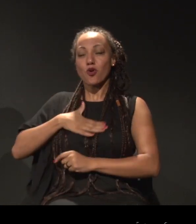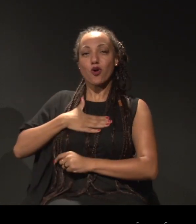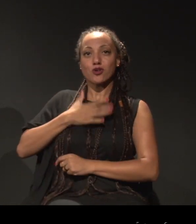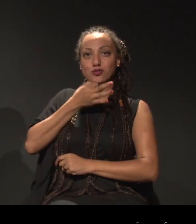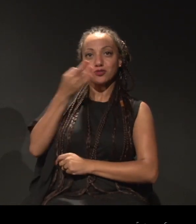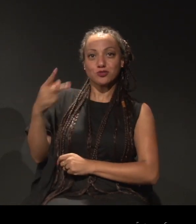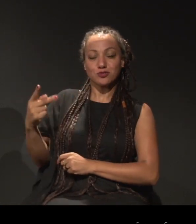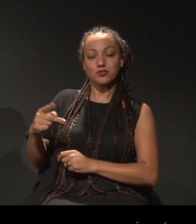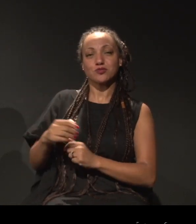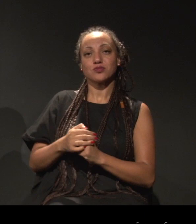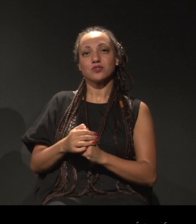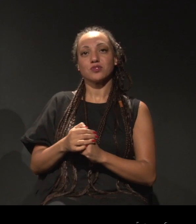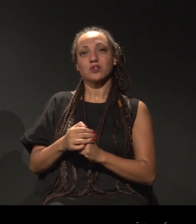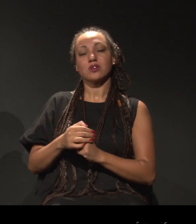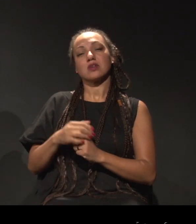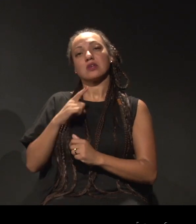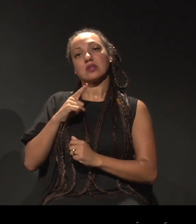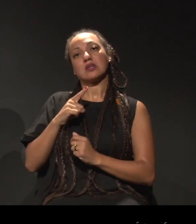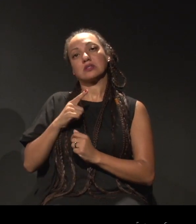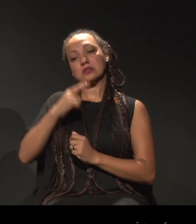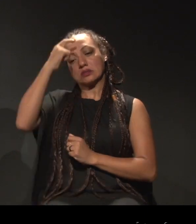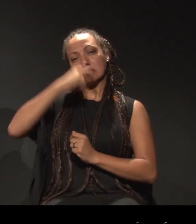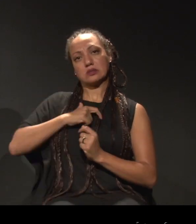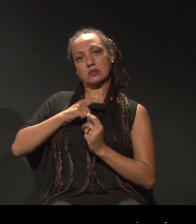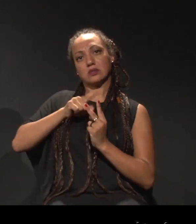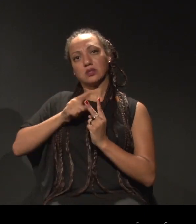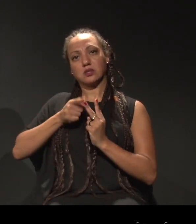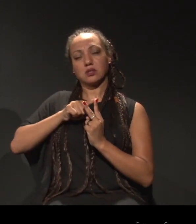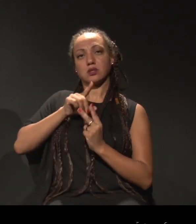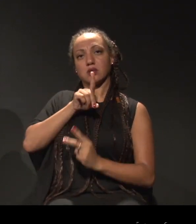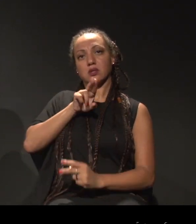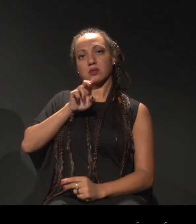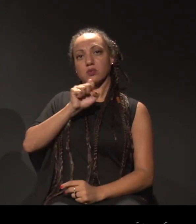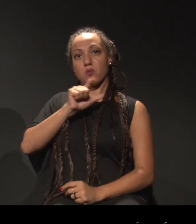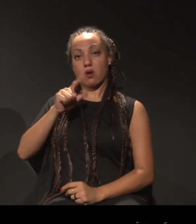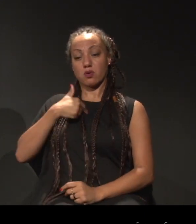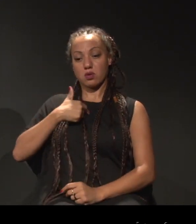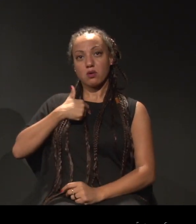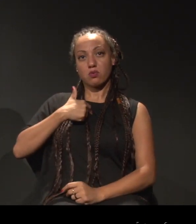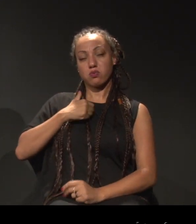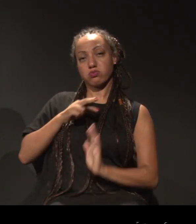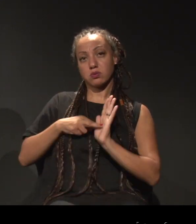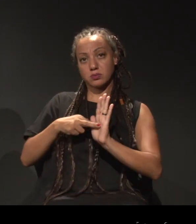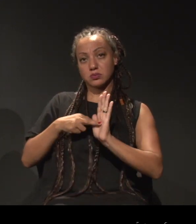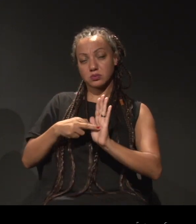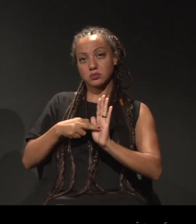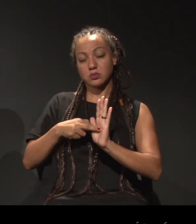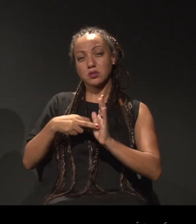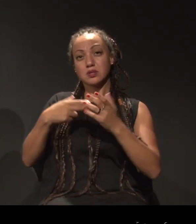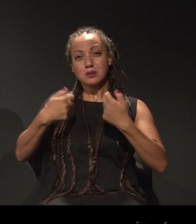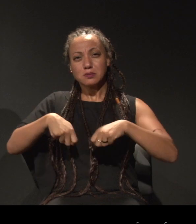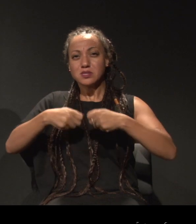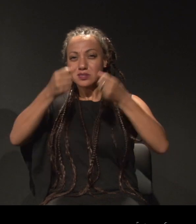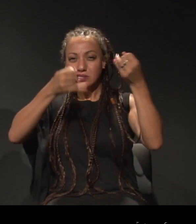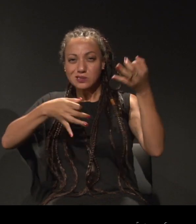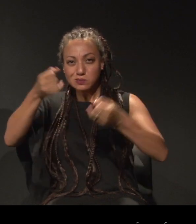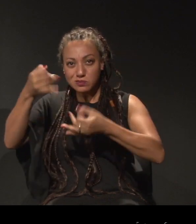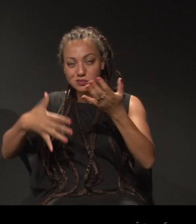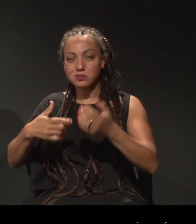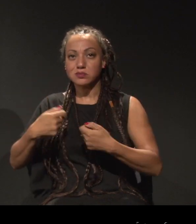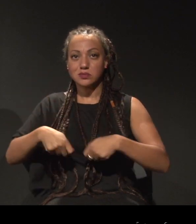antroposófico, dual, em que eu represento, e que é necessário falar um pouco dele.